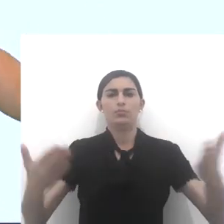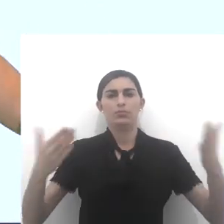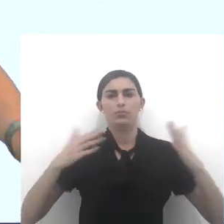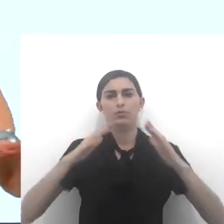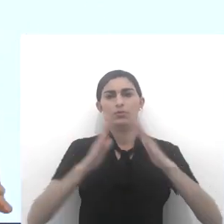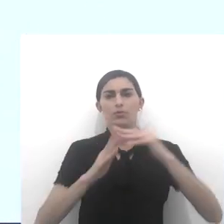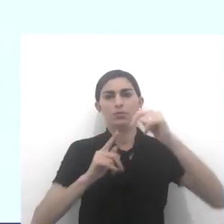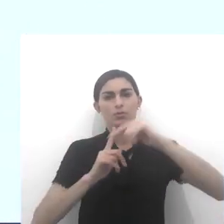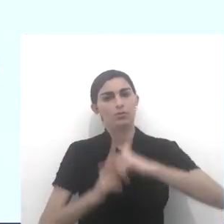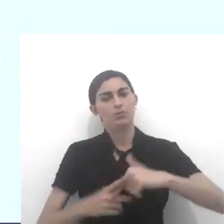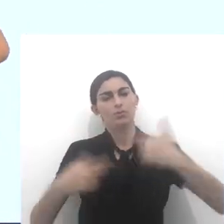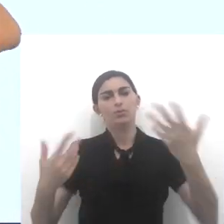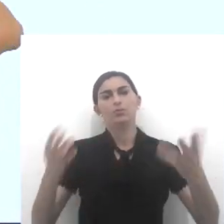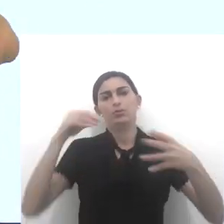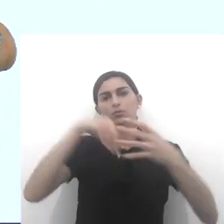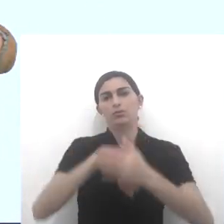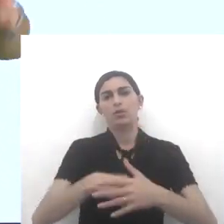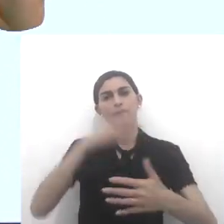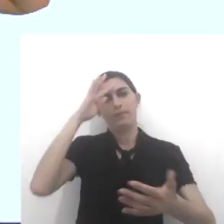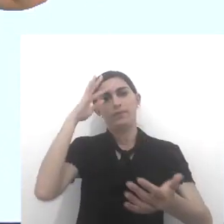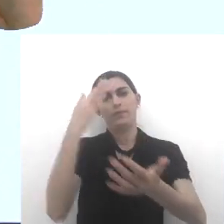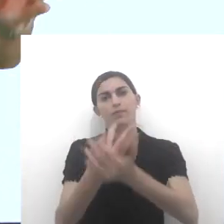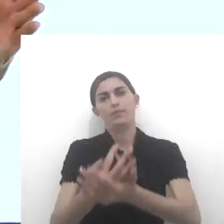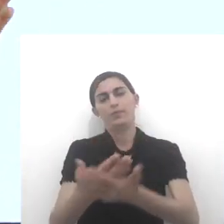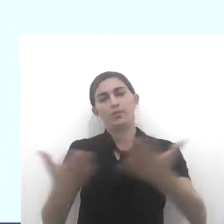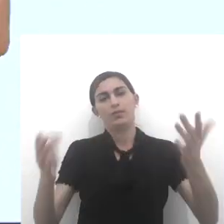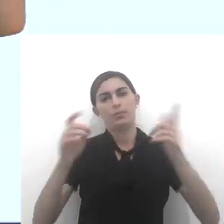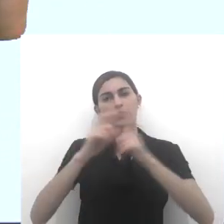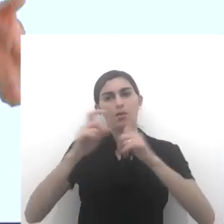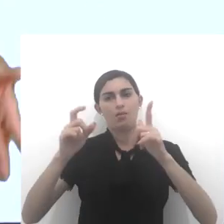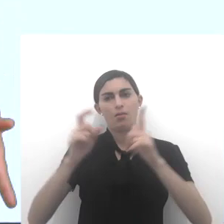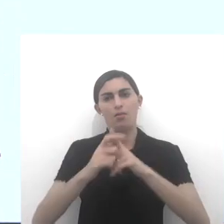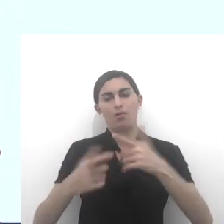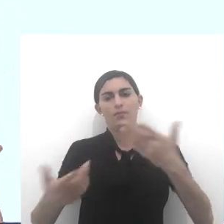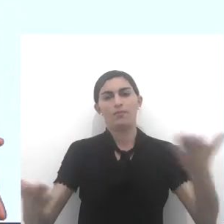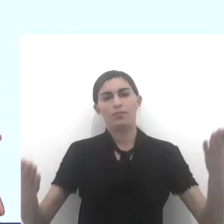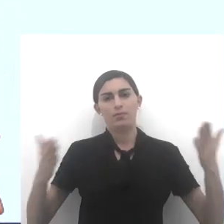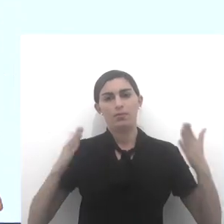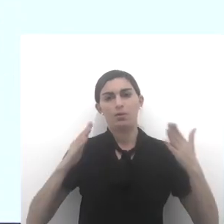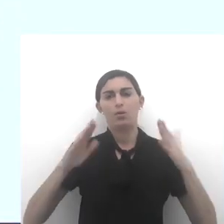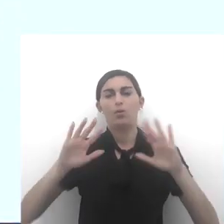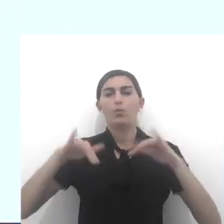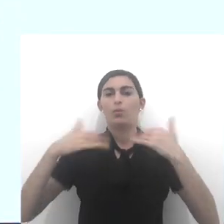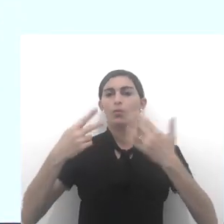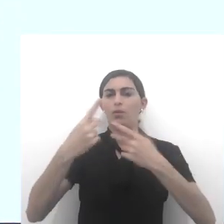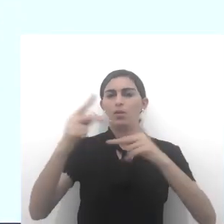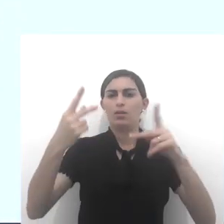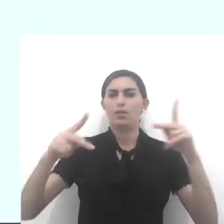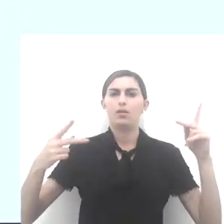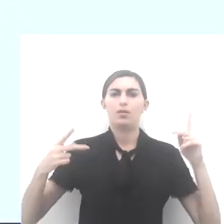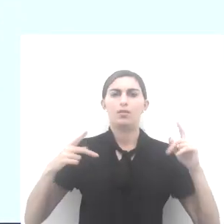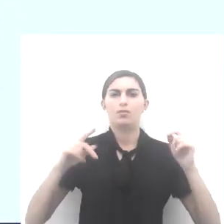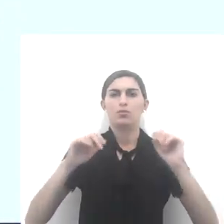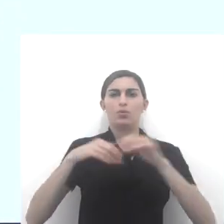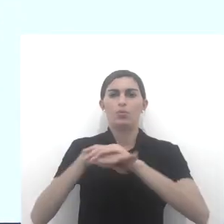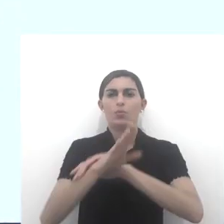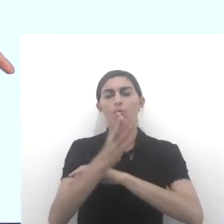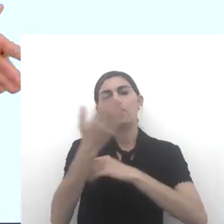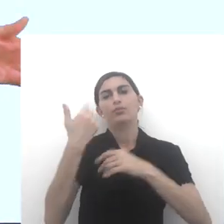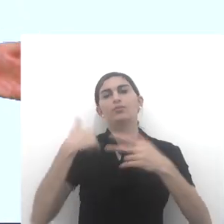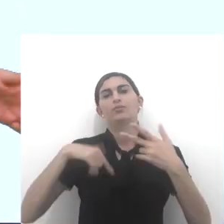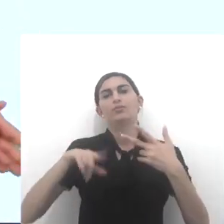das suas igrejas, dentro da fé, da palavra da qual eles são o quê?